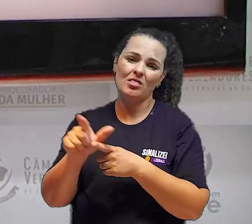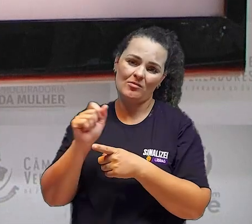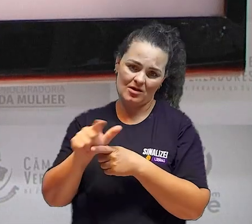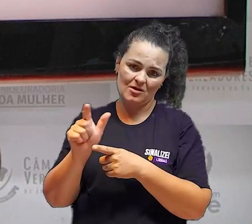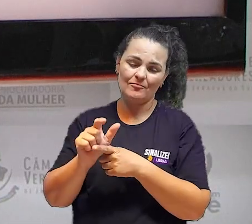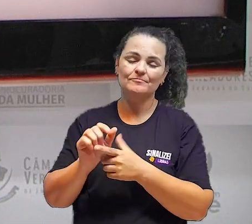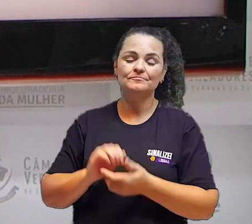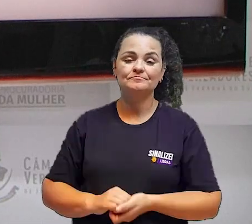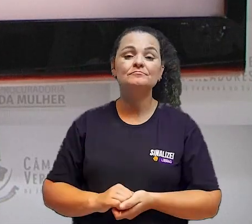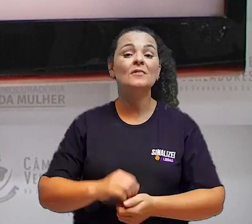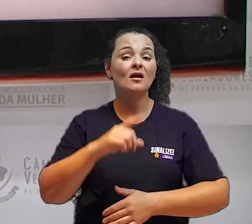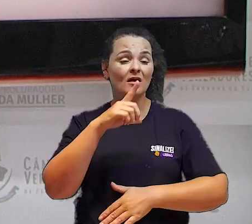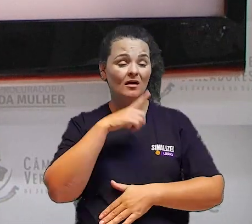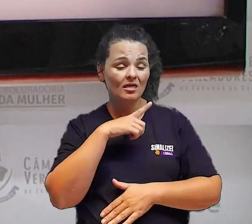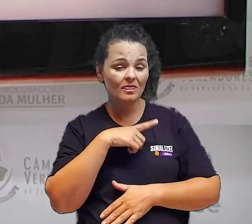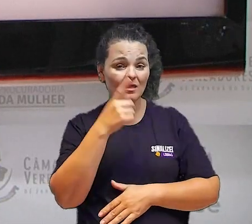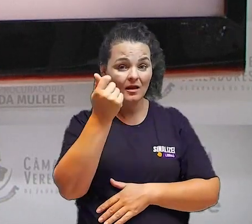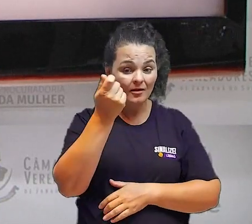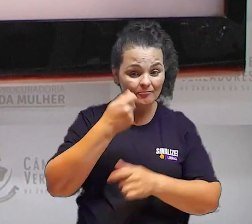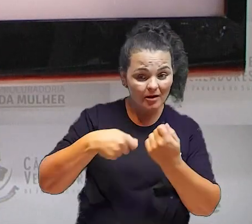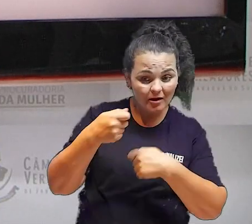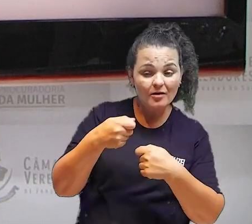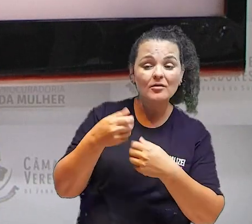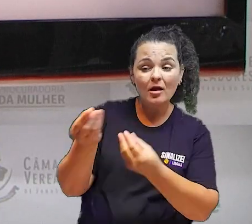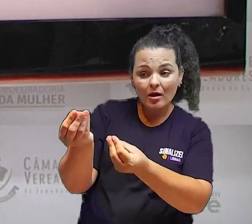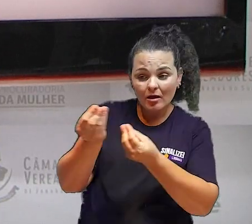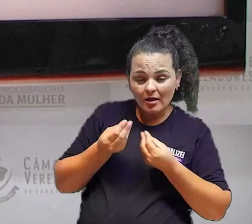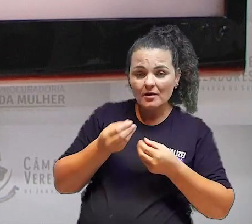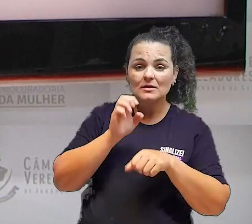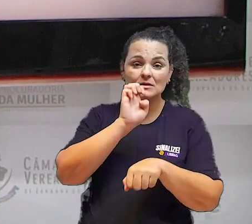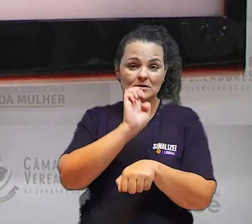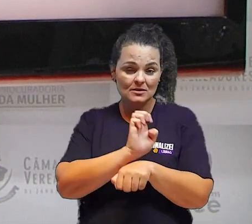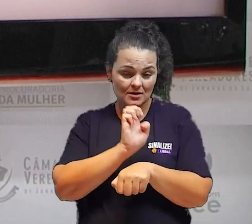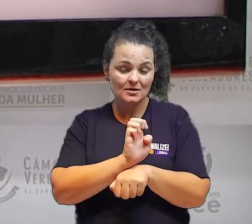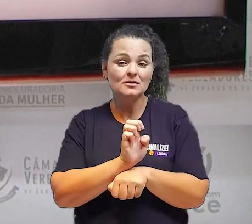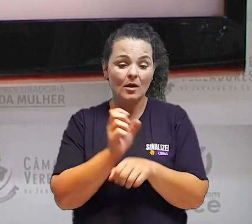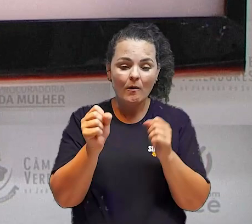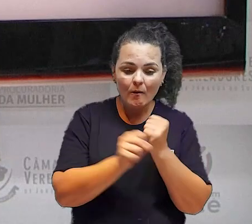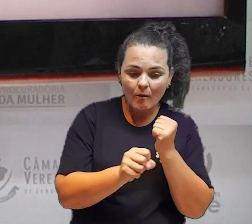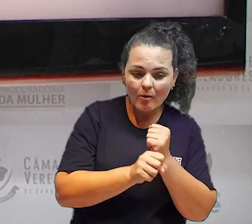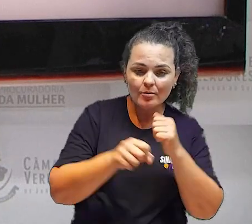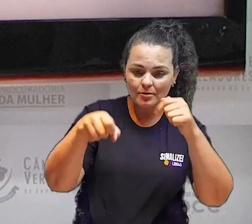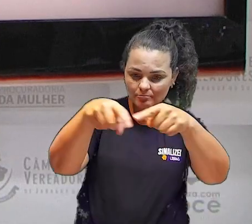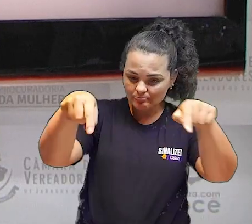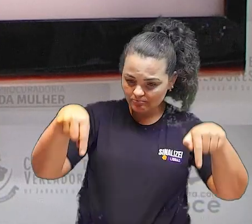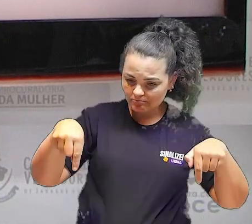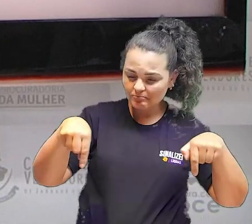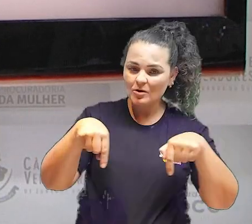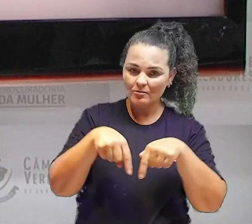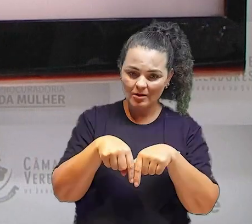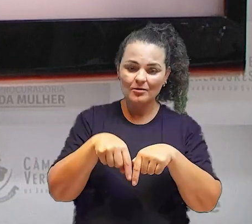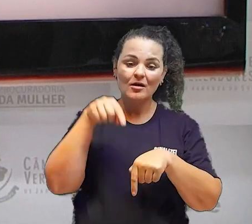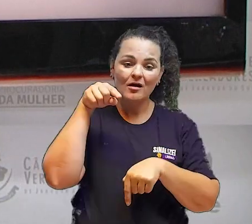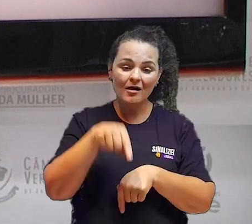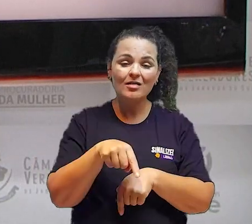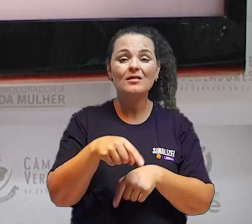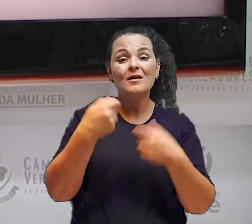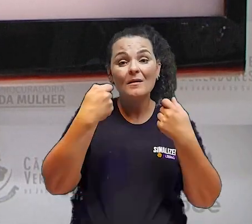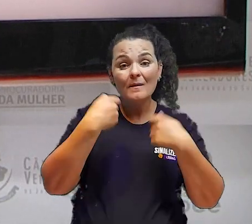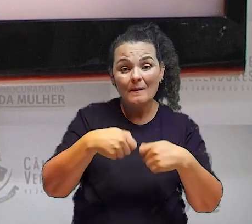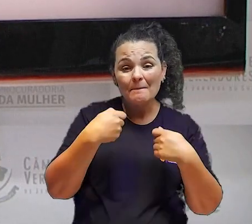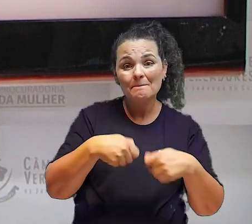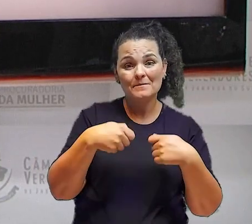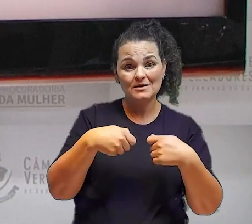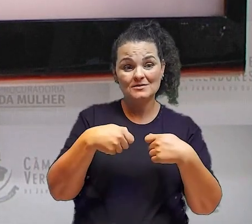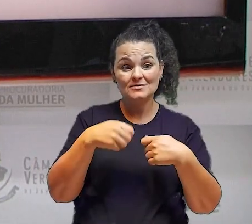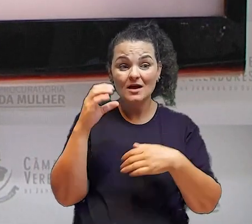recursos financeiros provenientes do Estado de Santa Catarina para a construção da sede, a falta de um imóvel adequado tem sido um